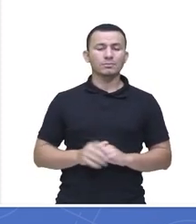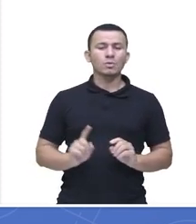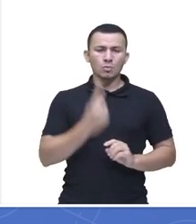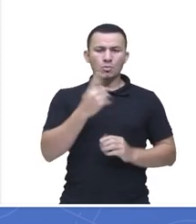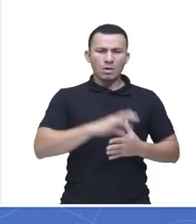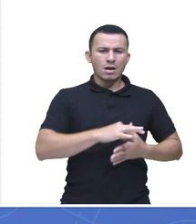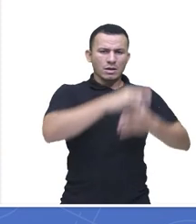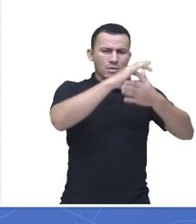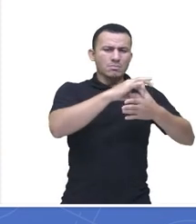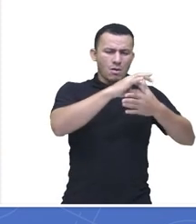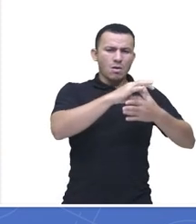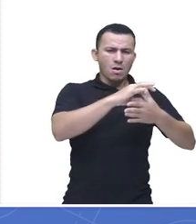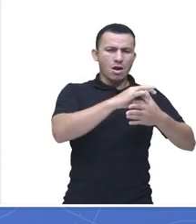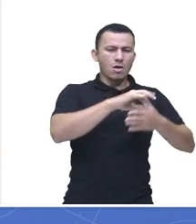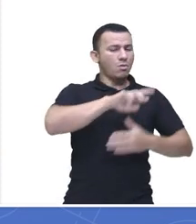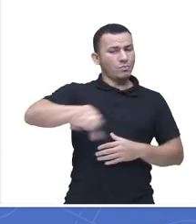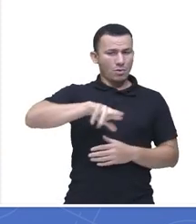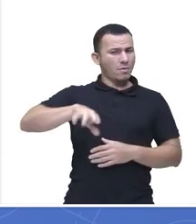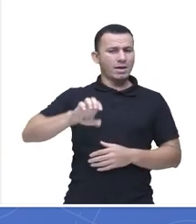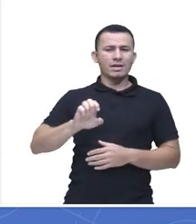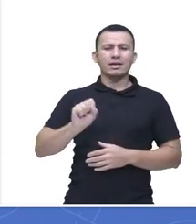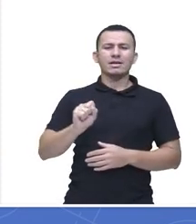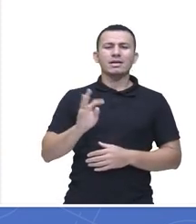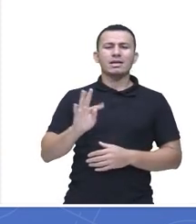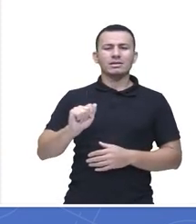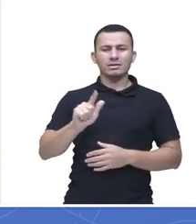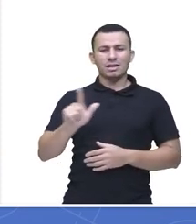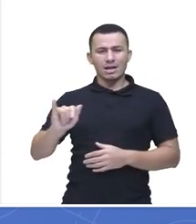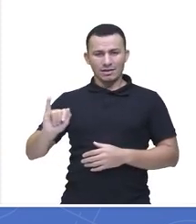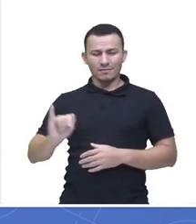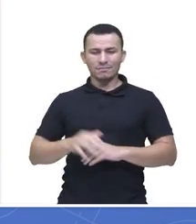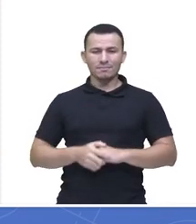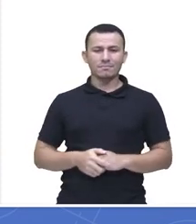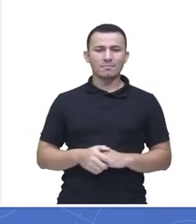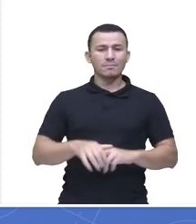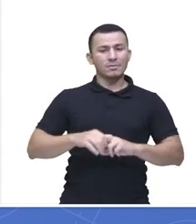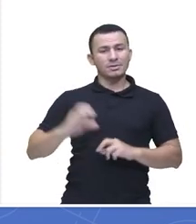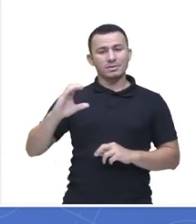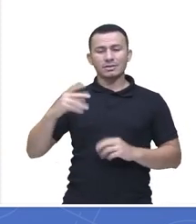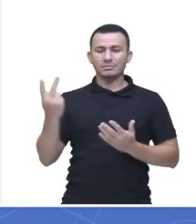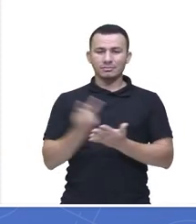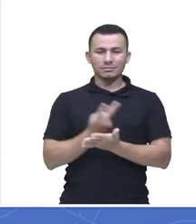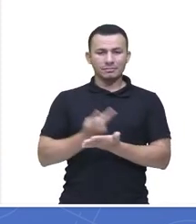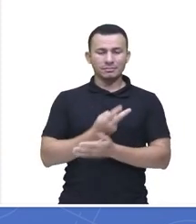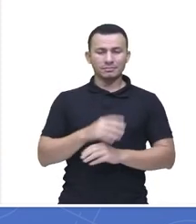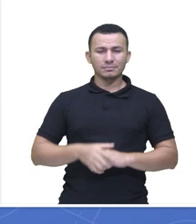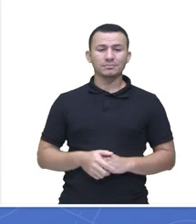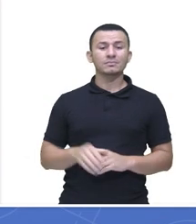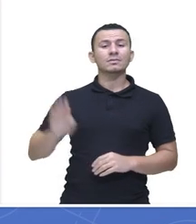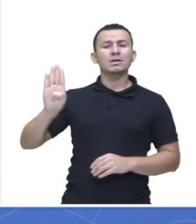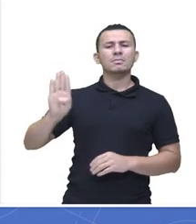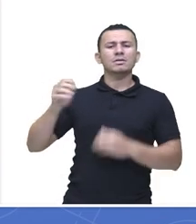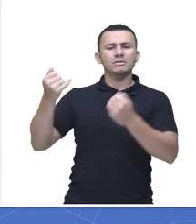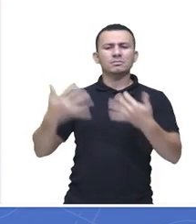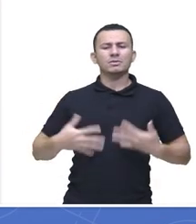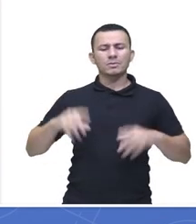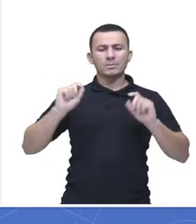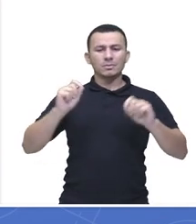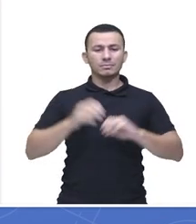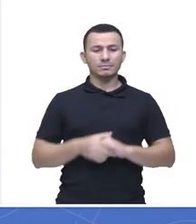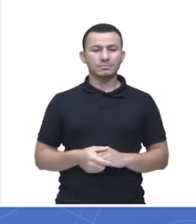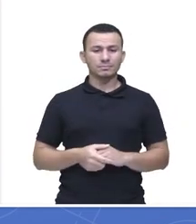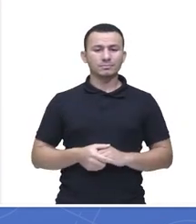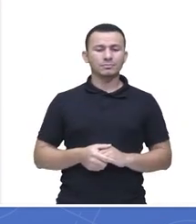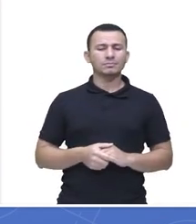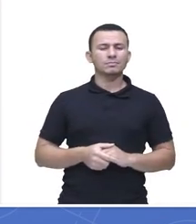democrata não era Stalin, tá certo? Então, a alternativa C é incorreta. A B diz o seguinte, Uma